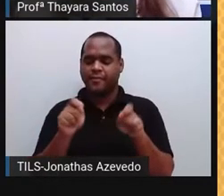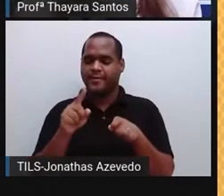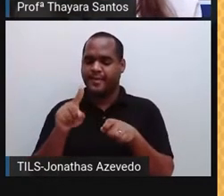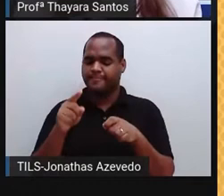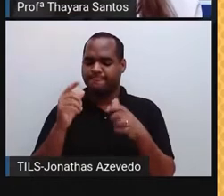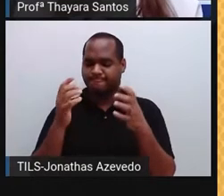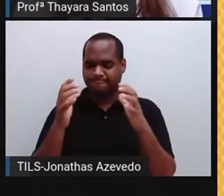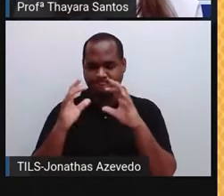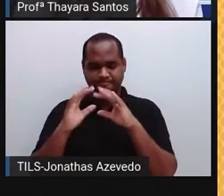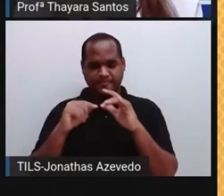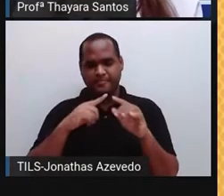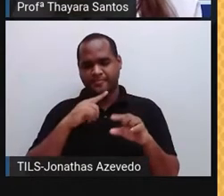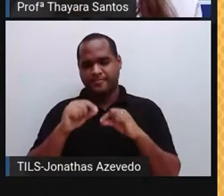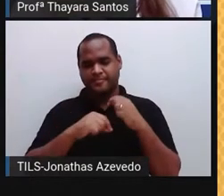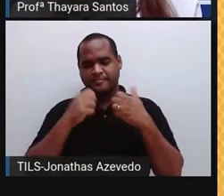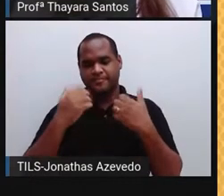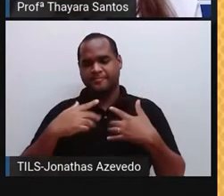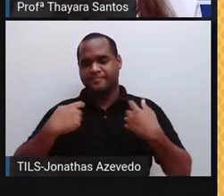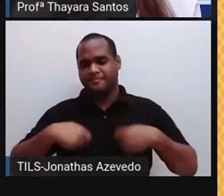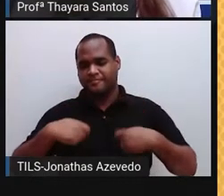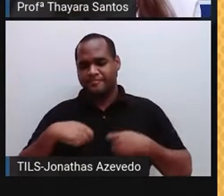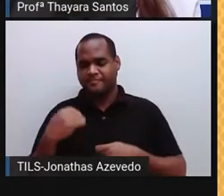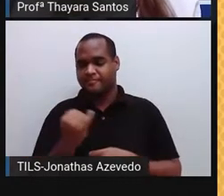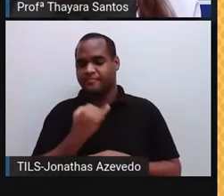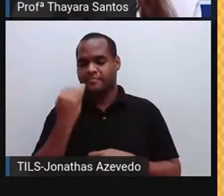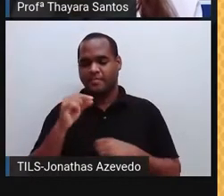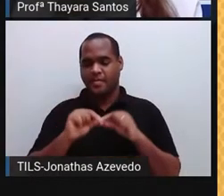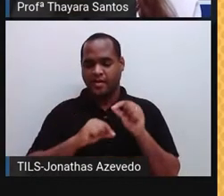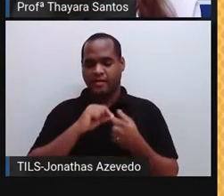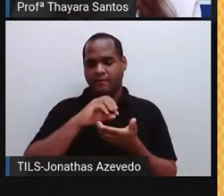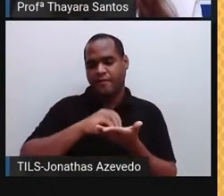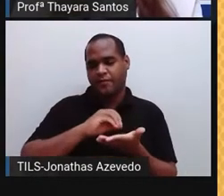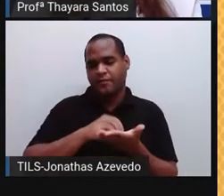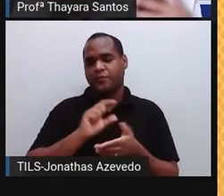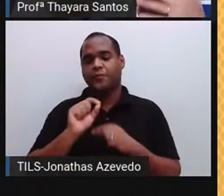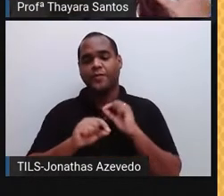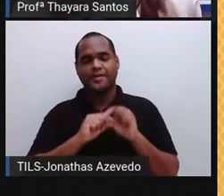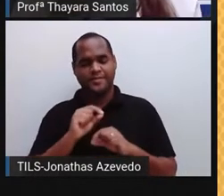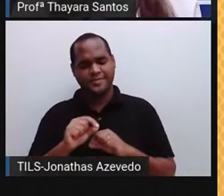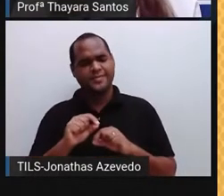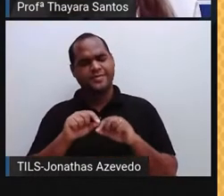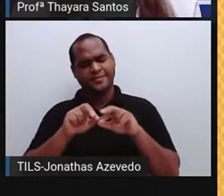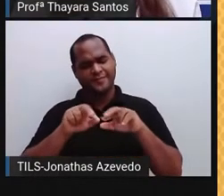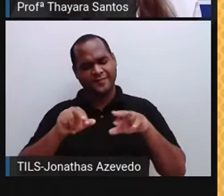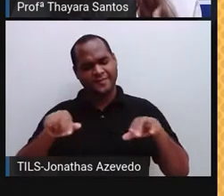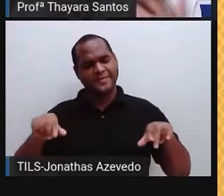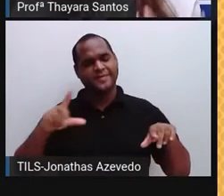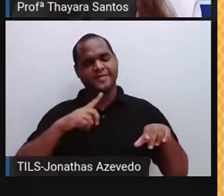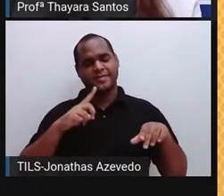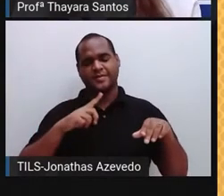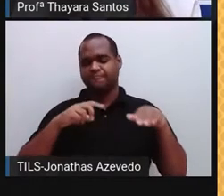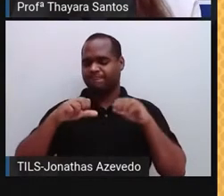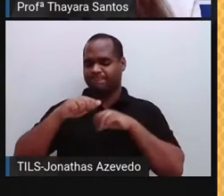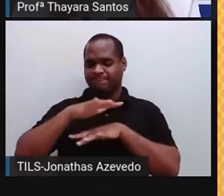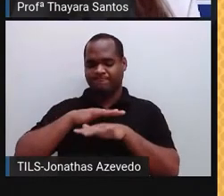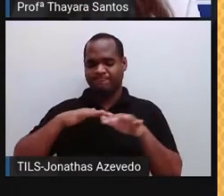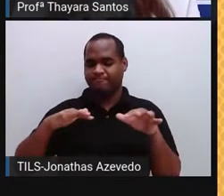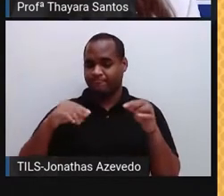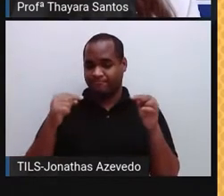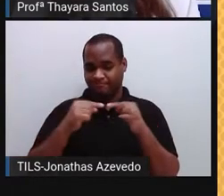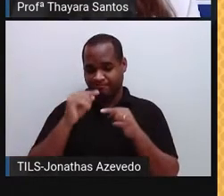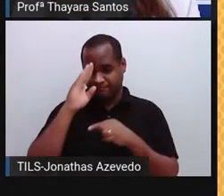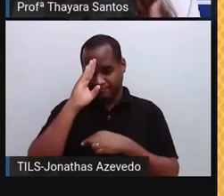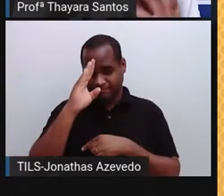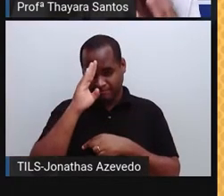executar alguma função para resolver aquela situação que está acontecendo ali. E que existem vários neurotransmissores e cada um deles tem uma função